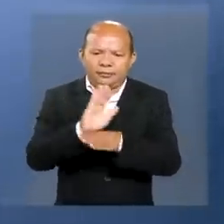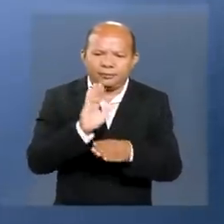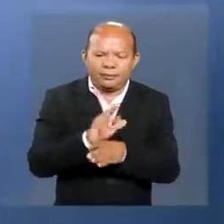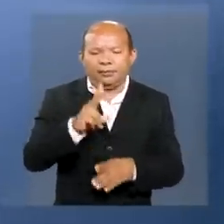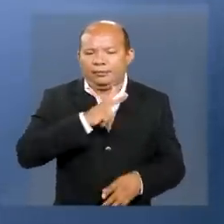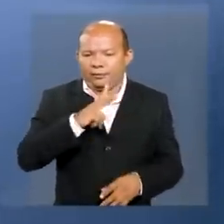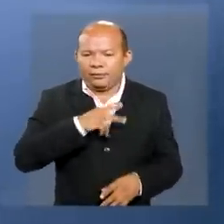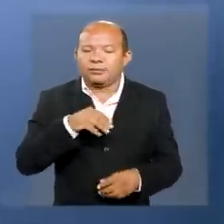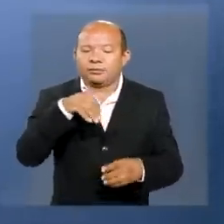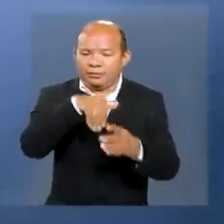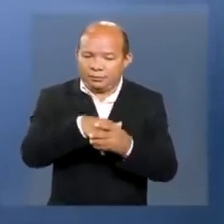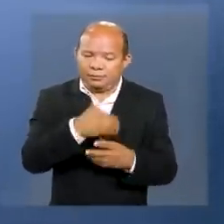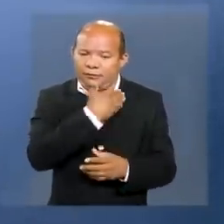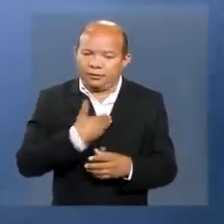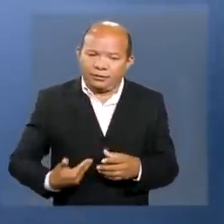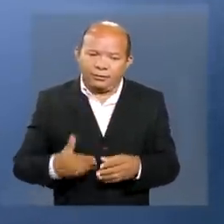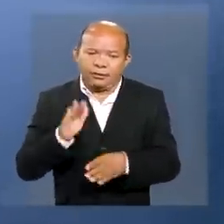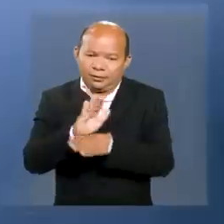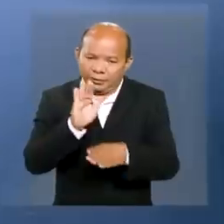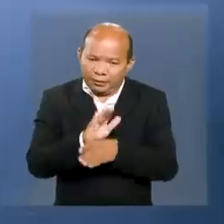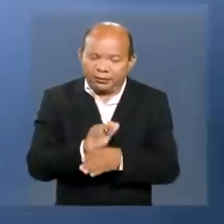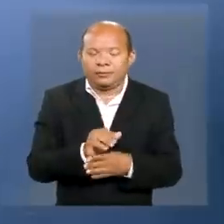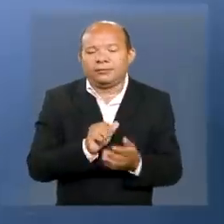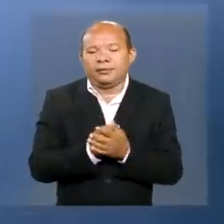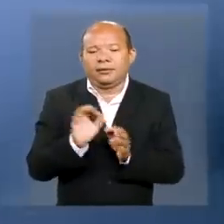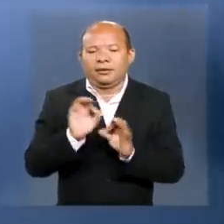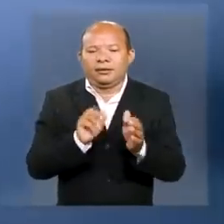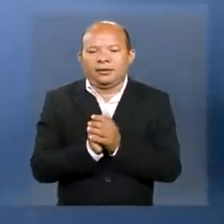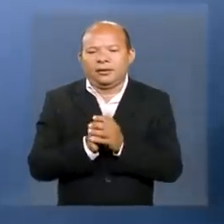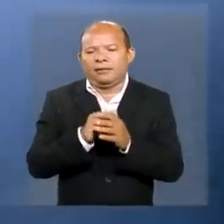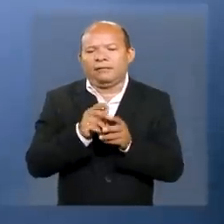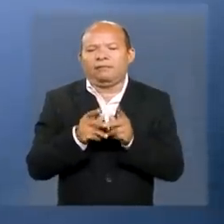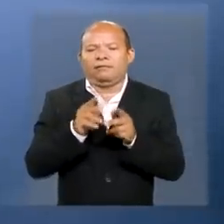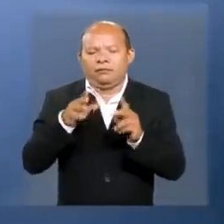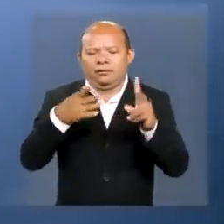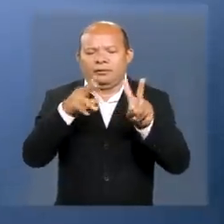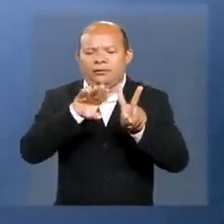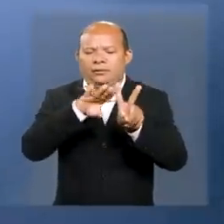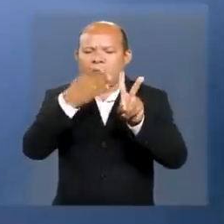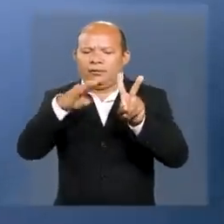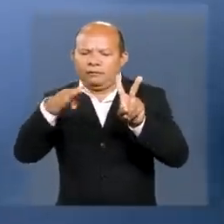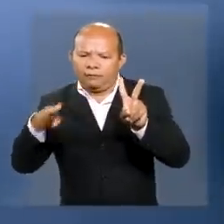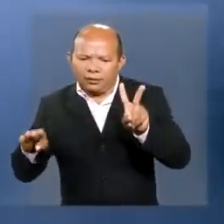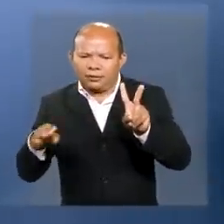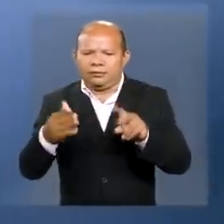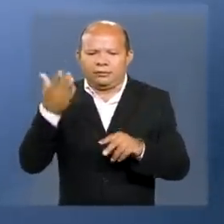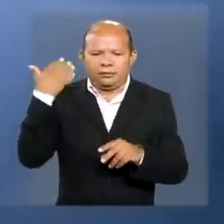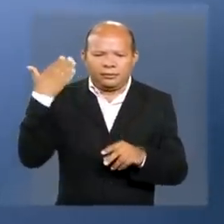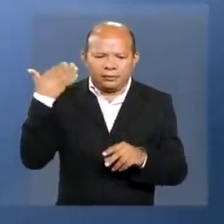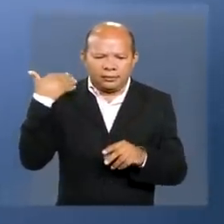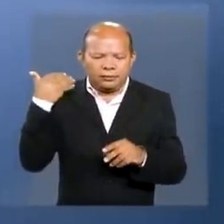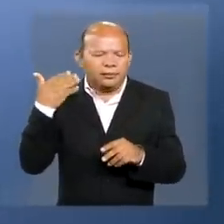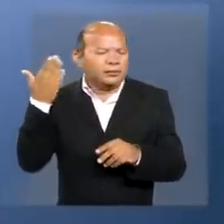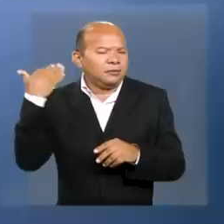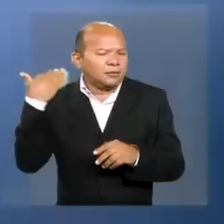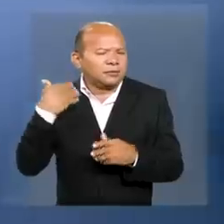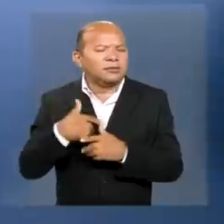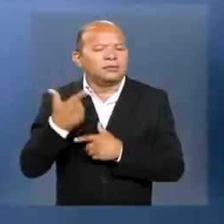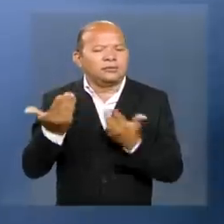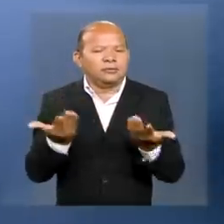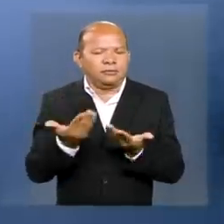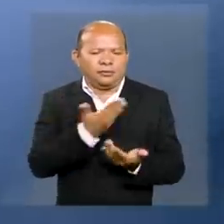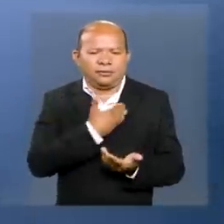privado no nosso governo. Retomada da pelotização da Vale, que estava parada desde o governo anterior, no nosso governo.